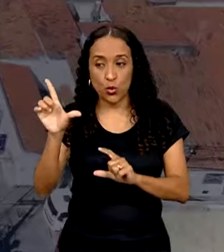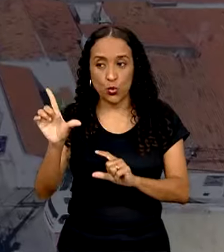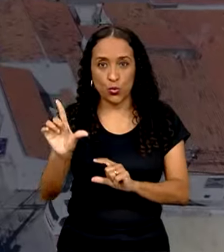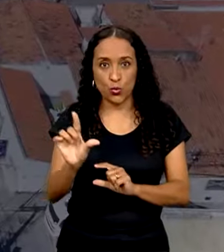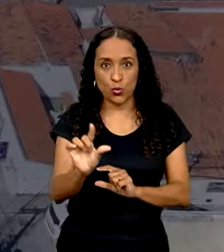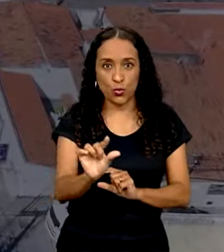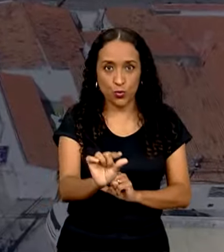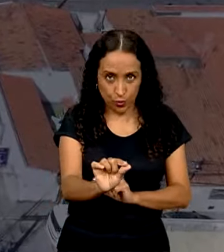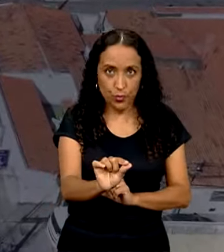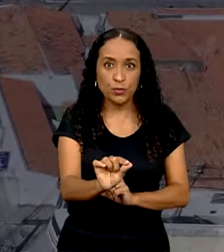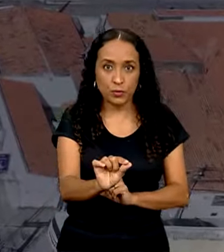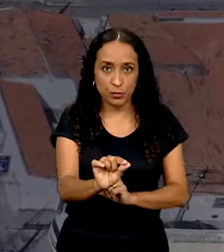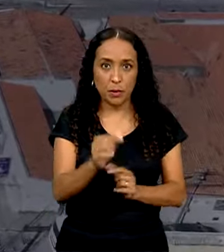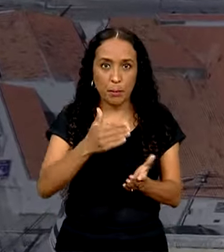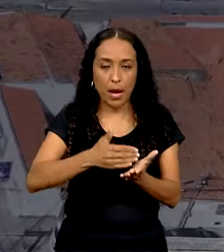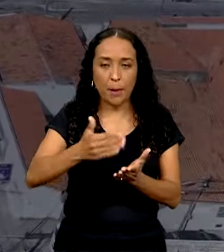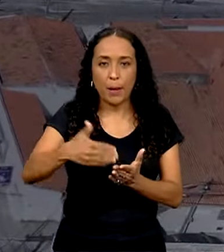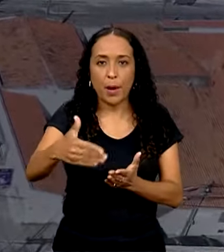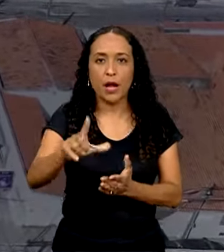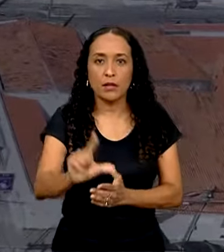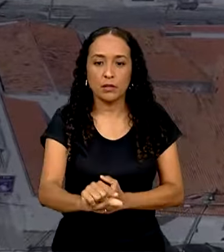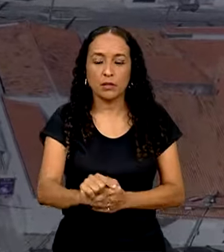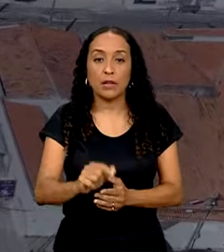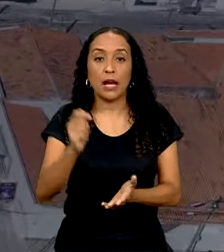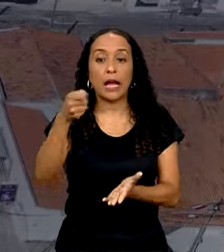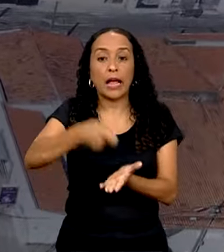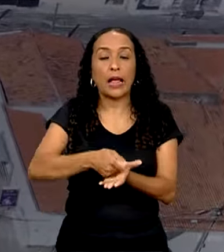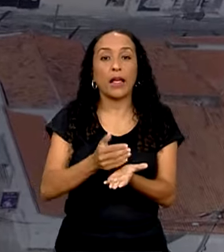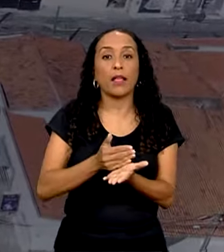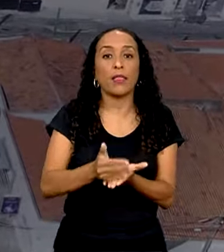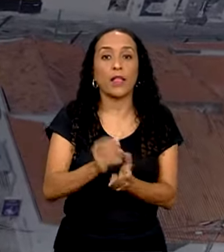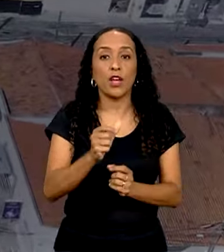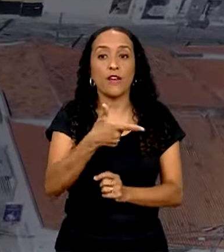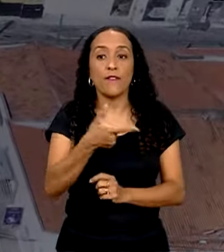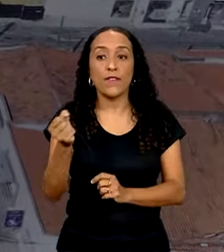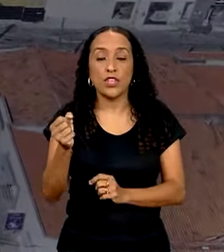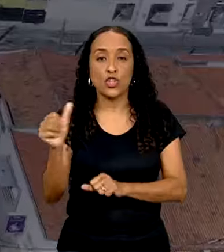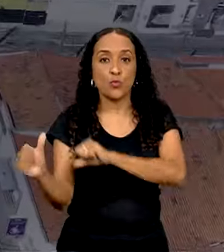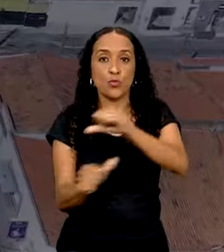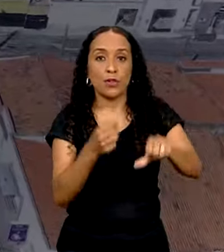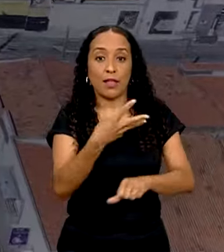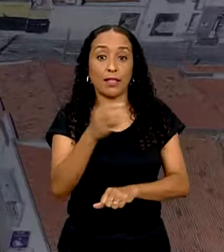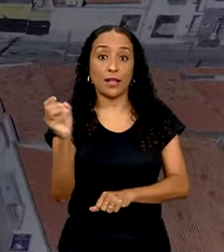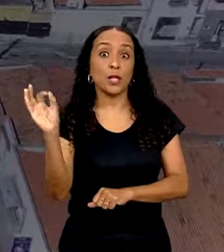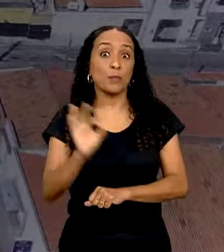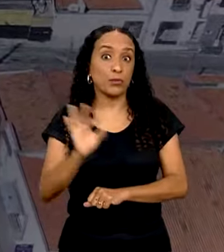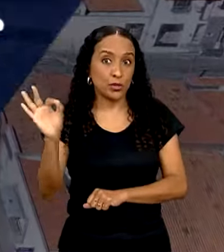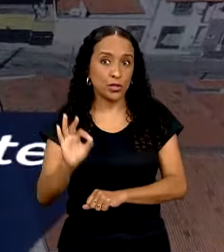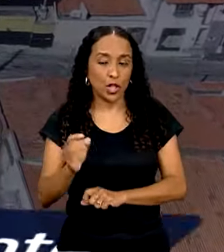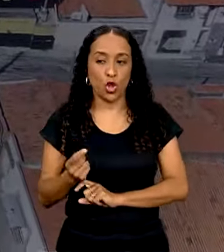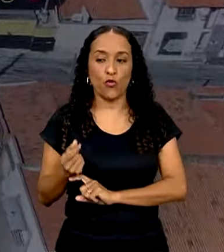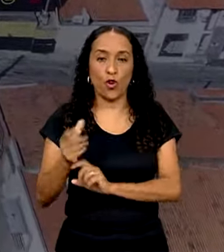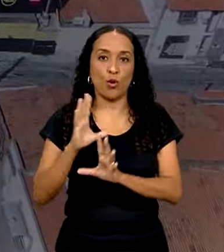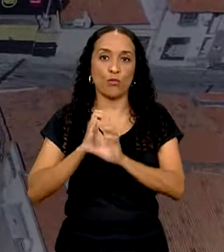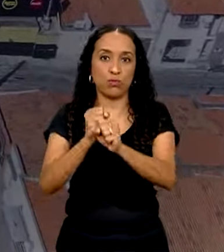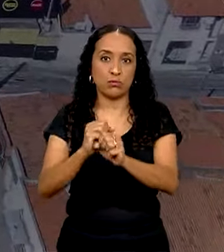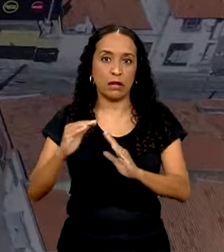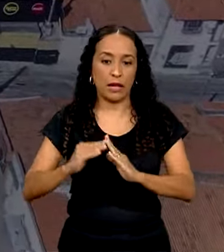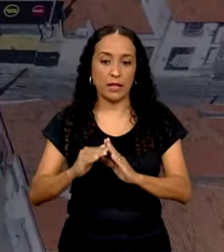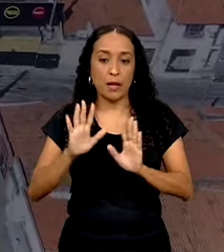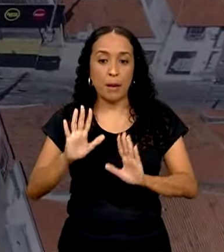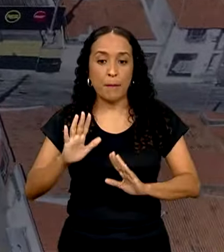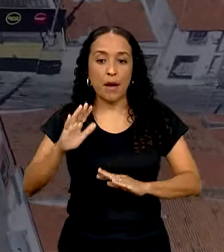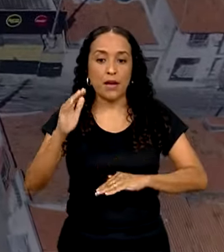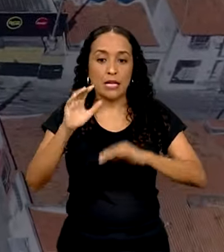aquele que a prestação cai ao longo do tempo, a entrada subirá de 20% para 30% do valor do imóvel. Já pelo sistema